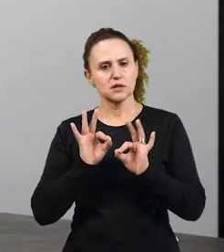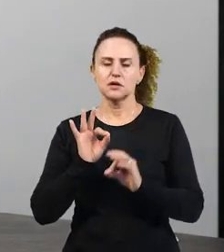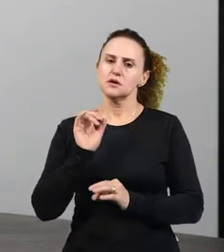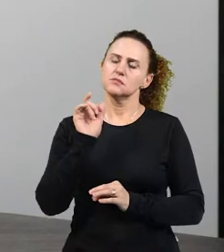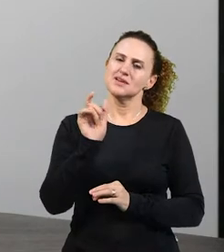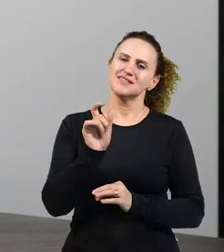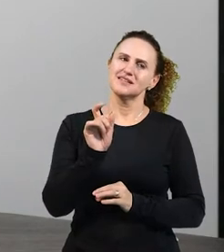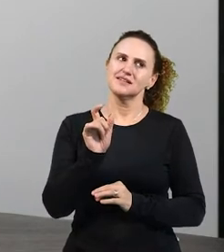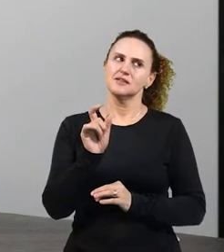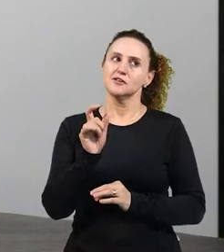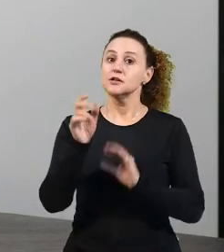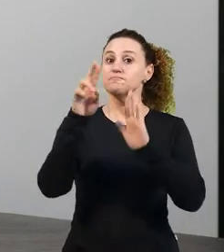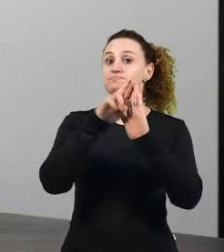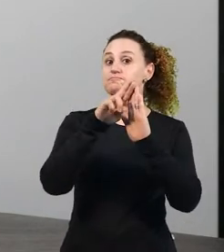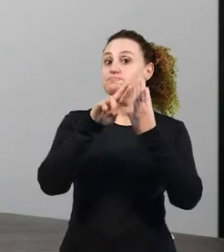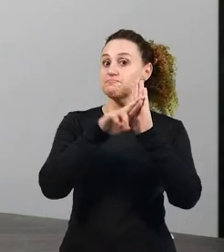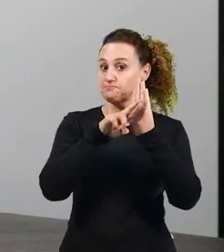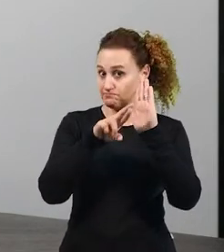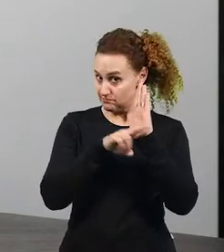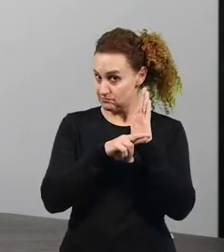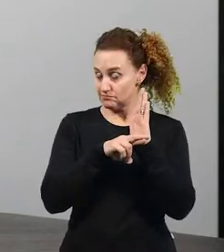Usando critérios.